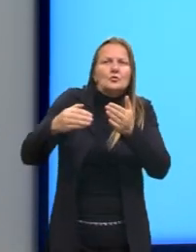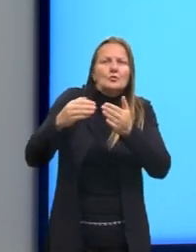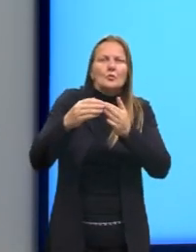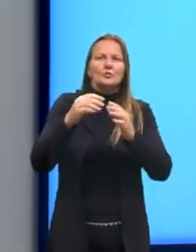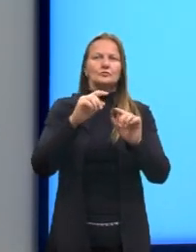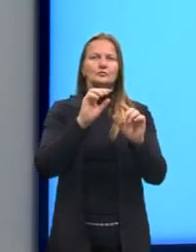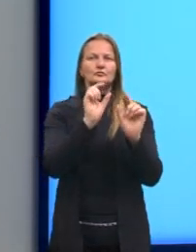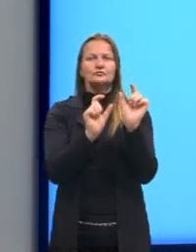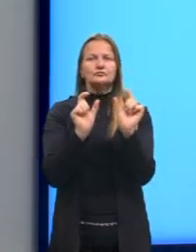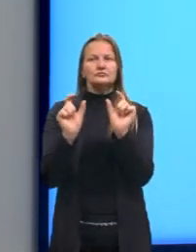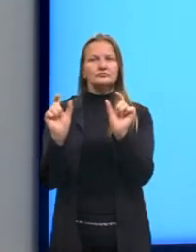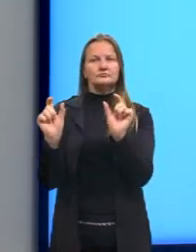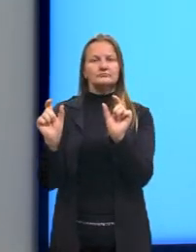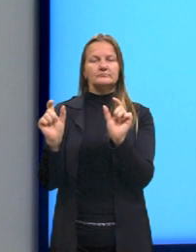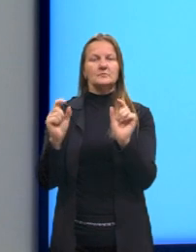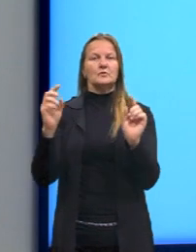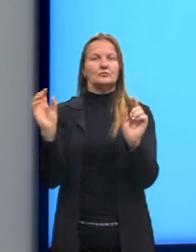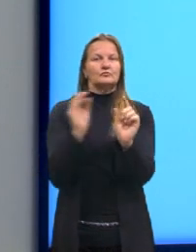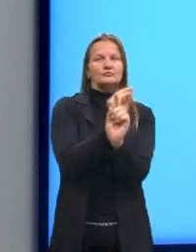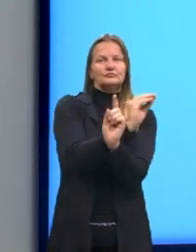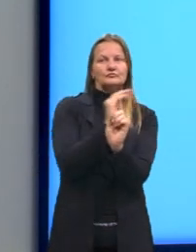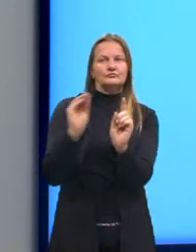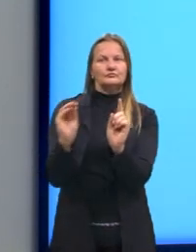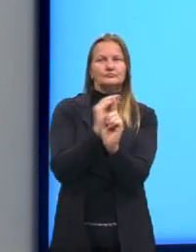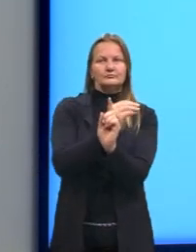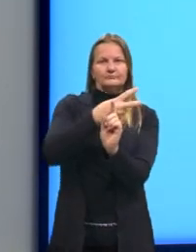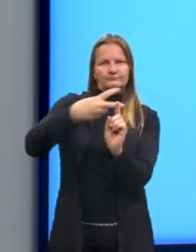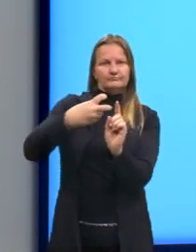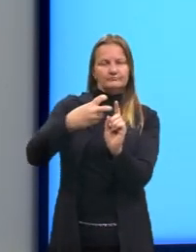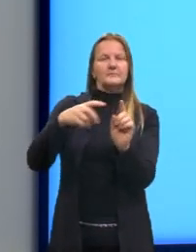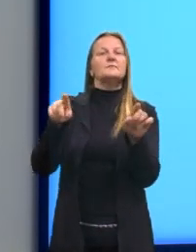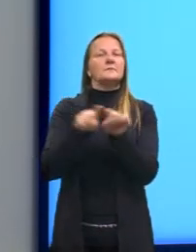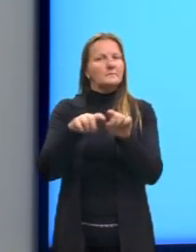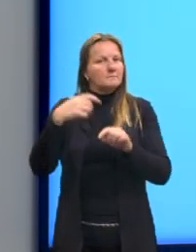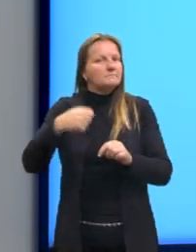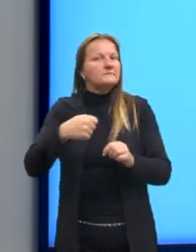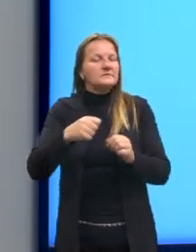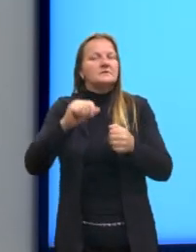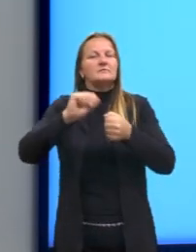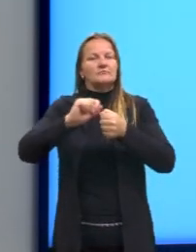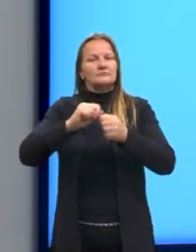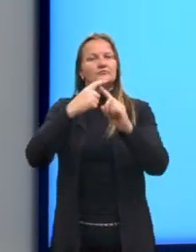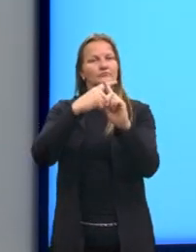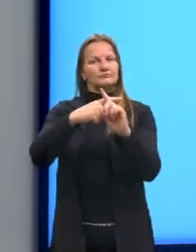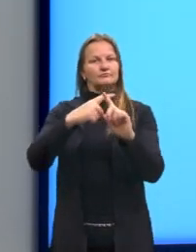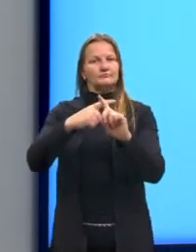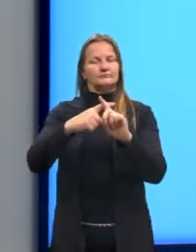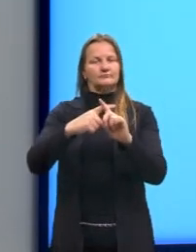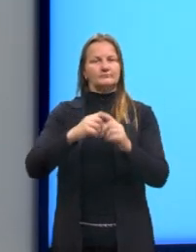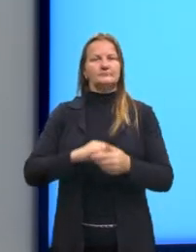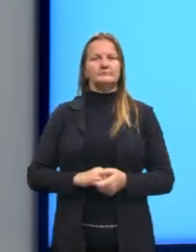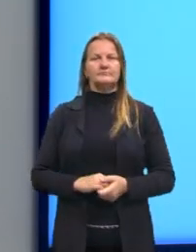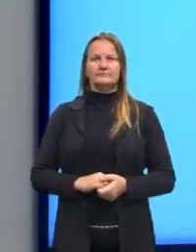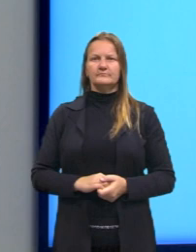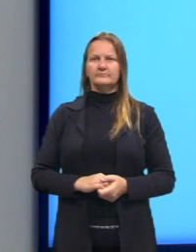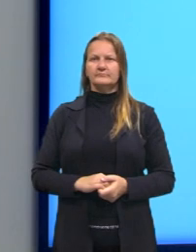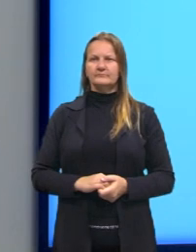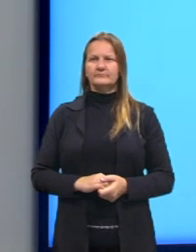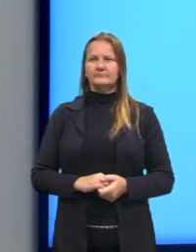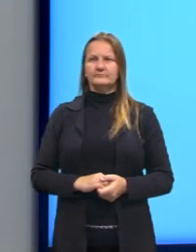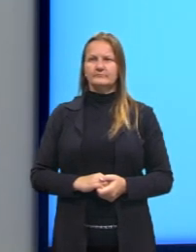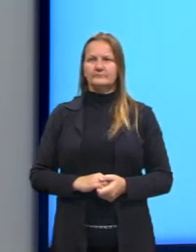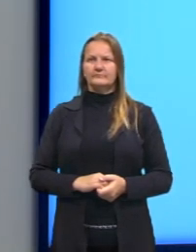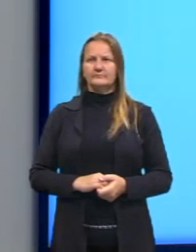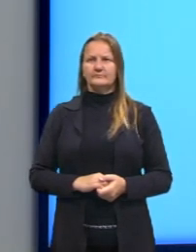termos, nos dois lados da igualdade, também precisa ser feita essa multiplicação, tá? Então, gente